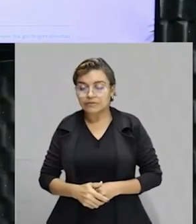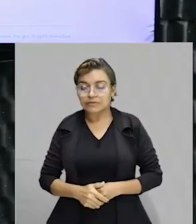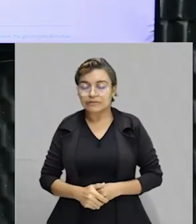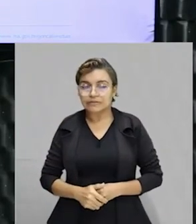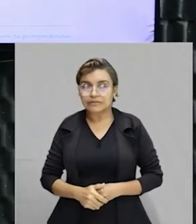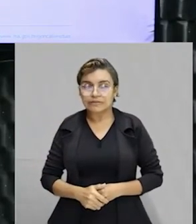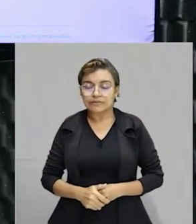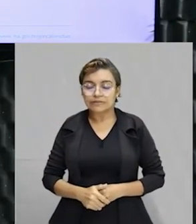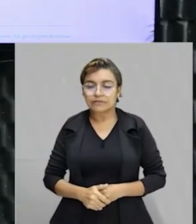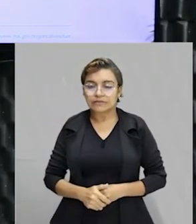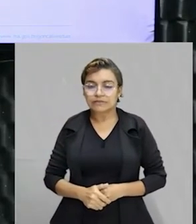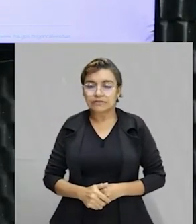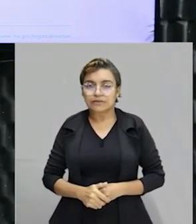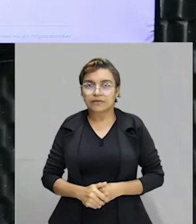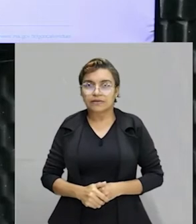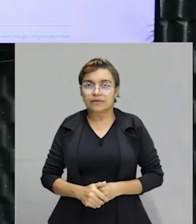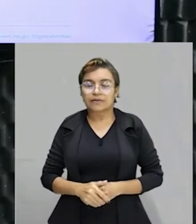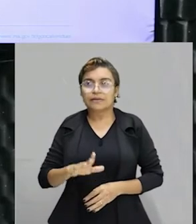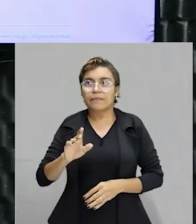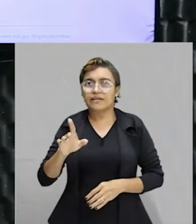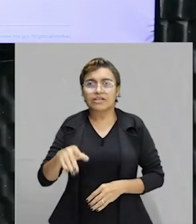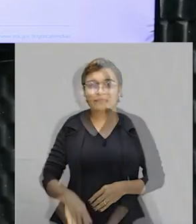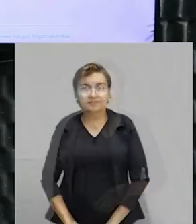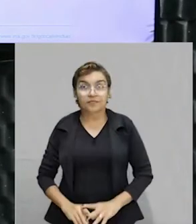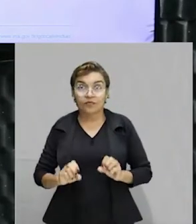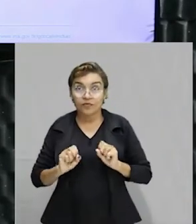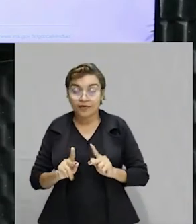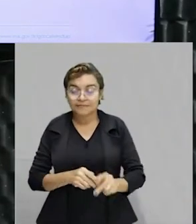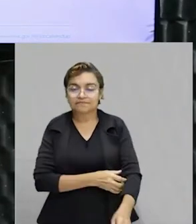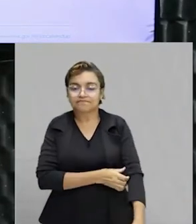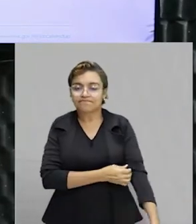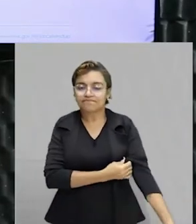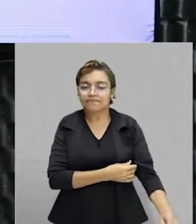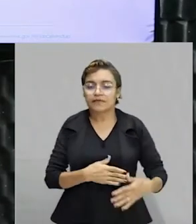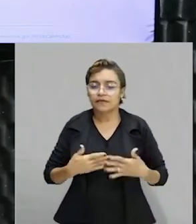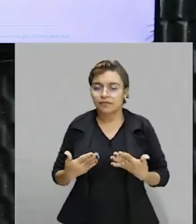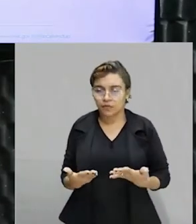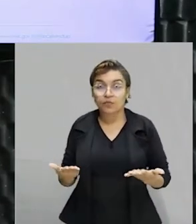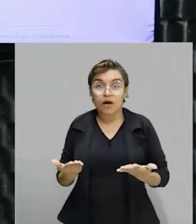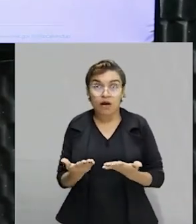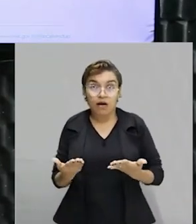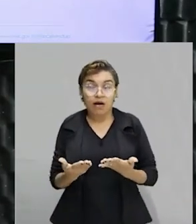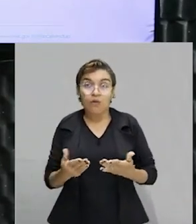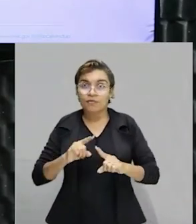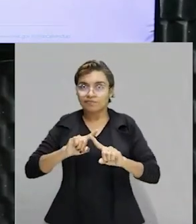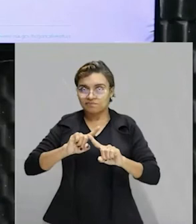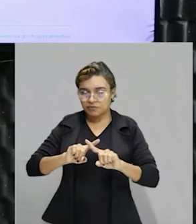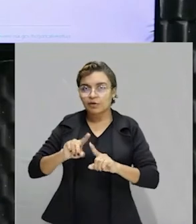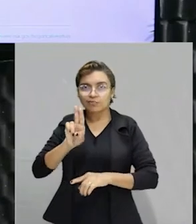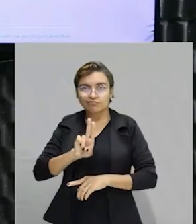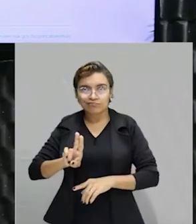multiplica 200 menos X, certo? Então, vamos agora fazer a nossa multiplicação.